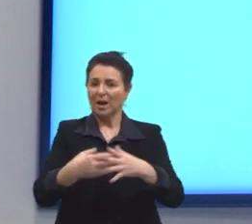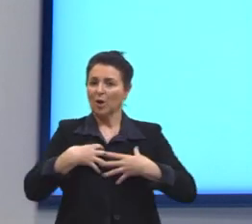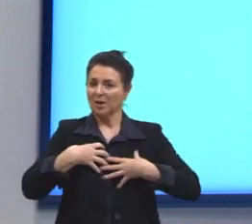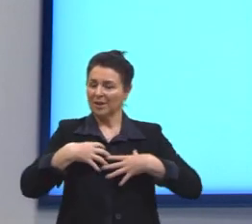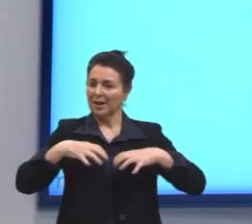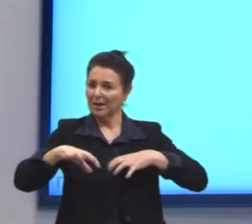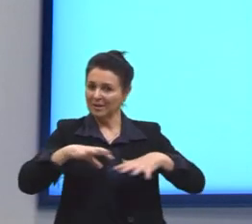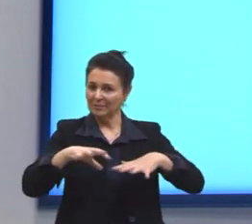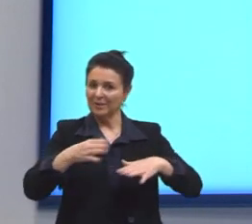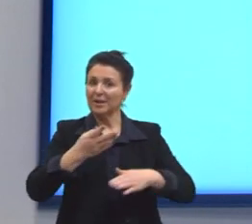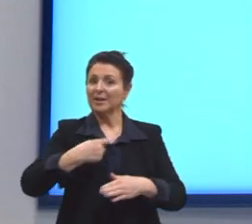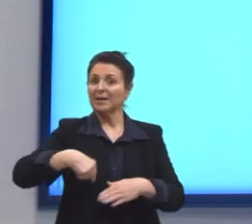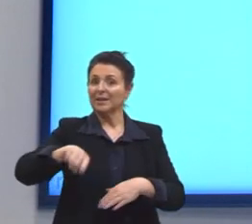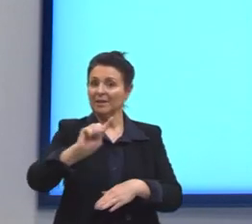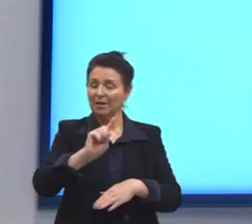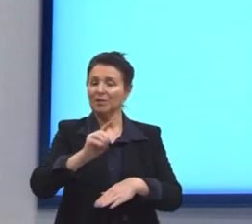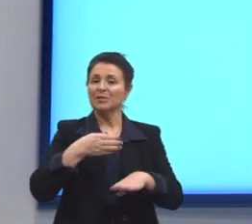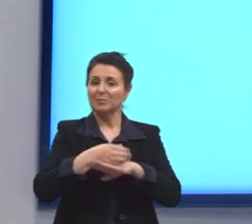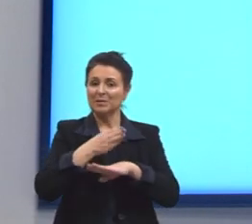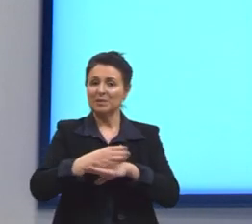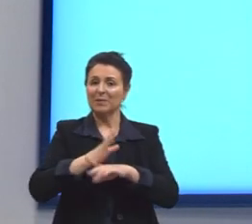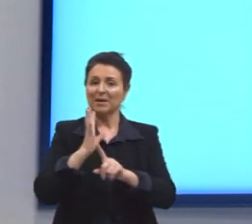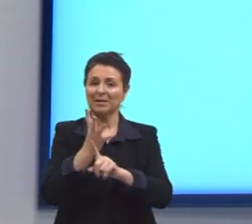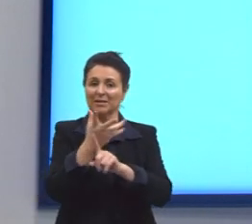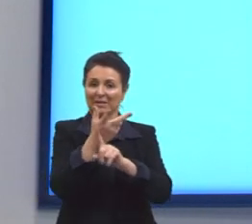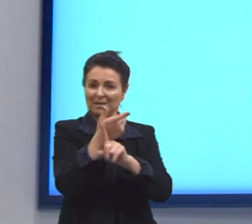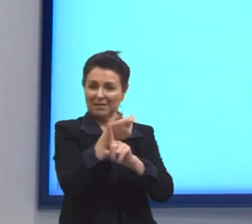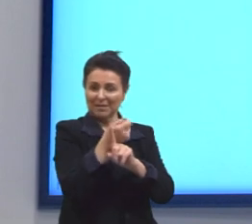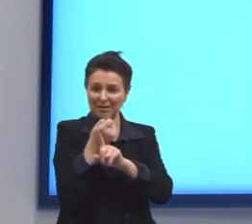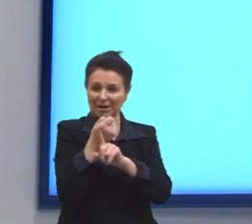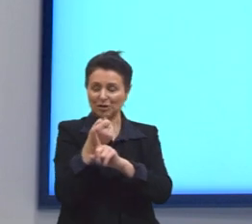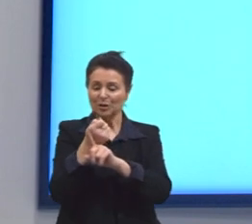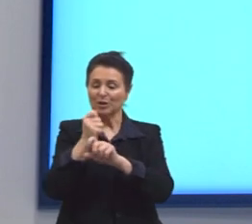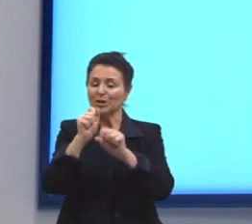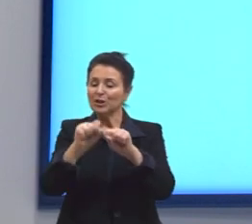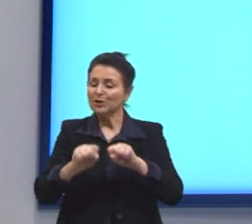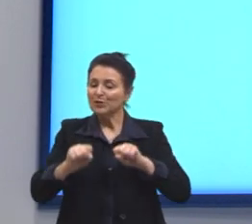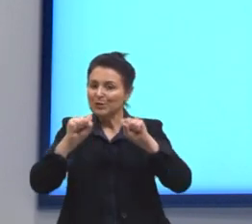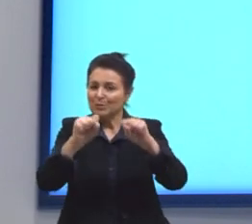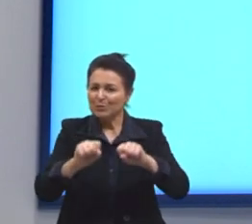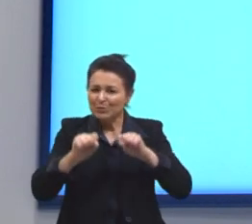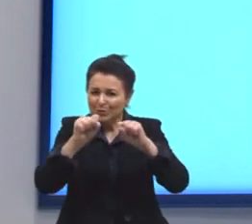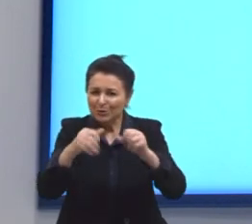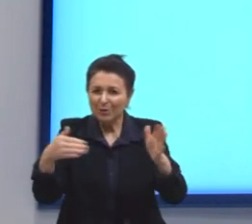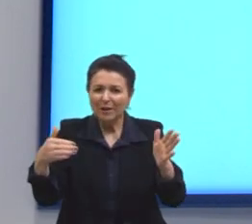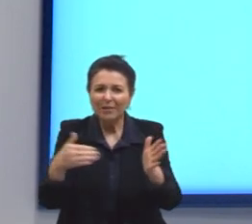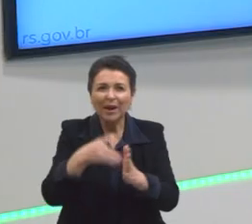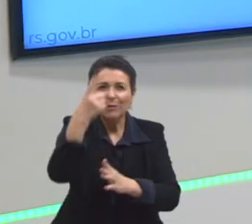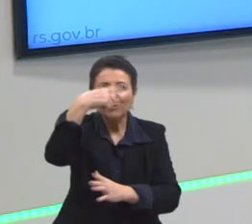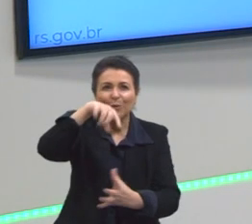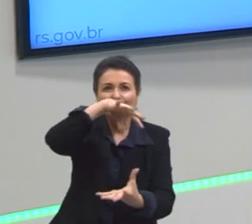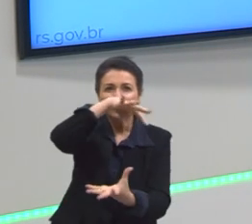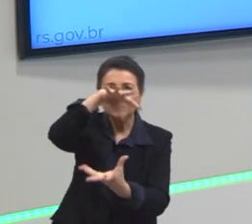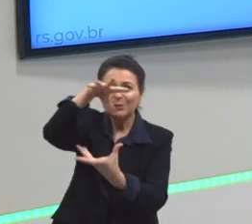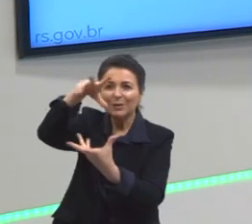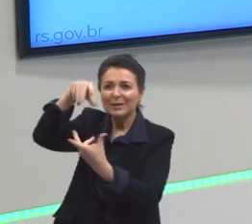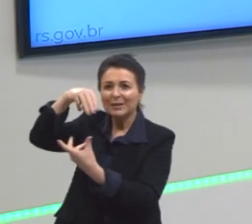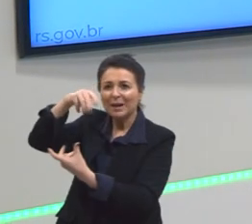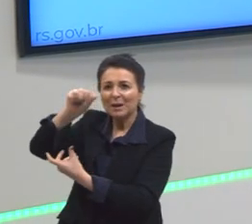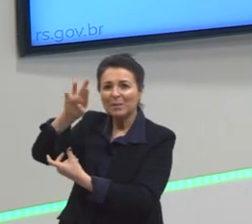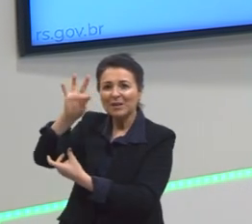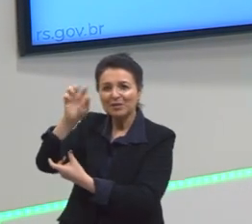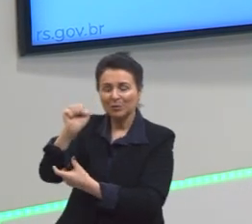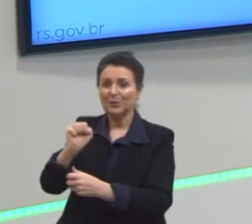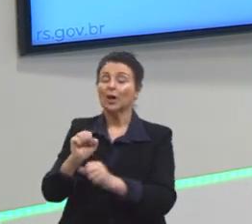vamos fazer parte da nossa arte para remarmos unidos até Marte. Espero que tenha contribuído com